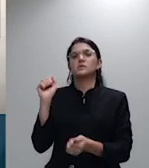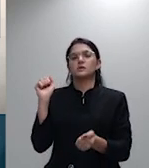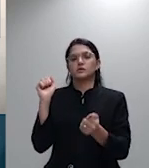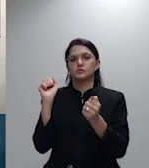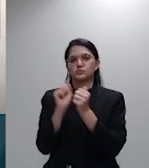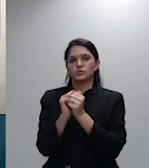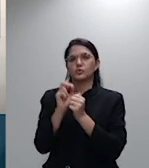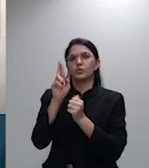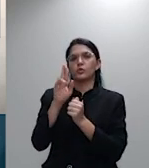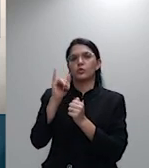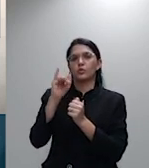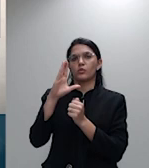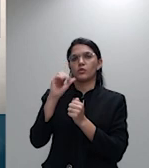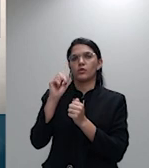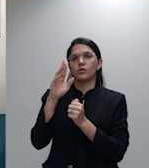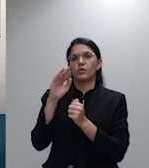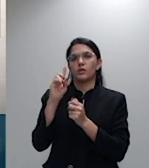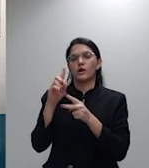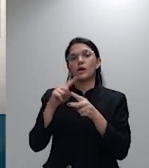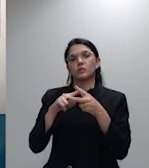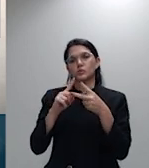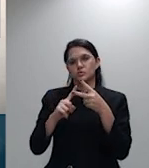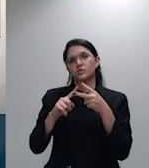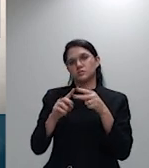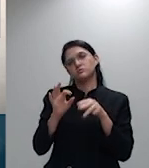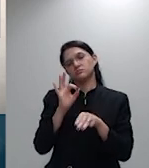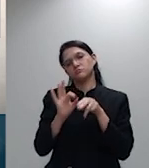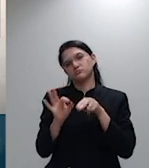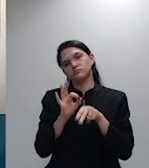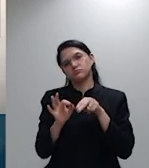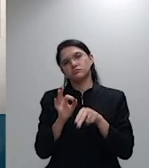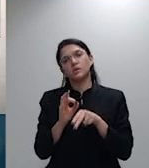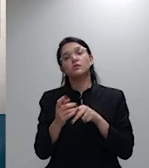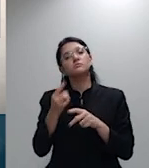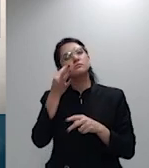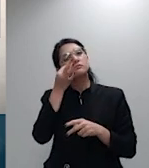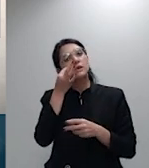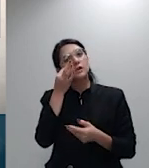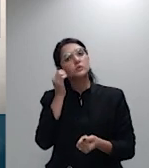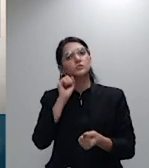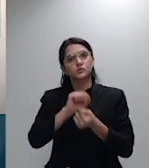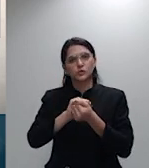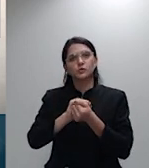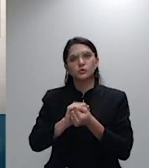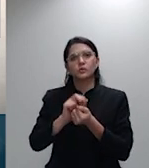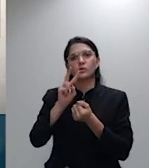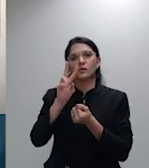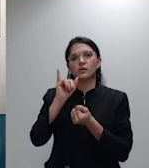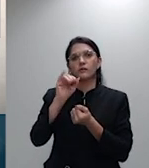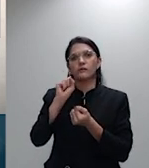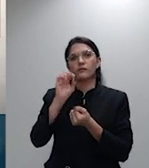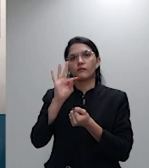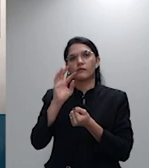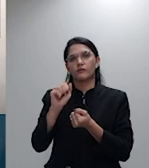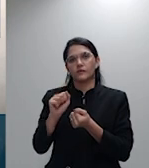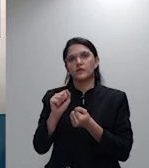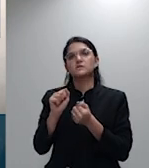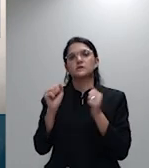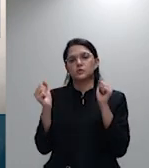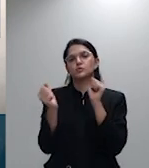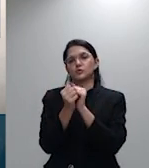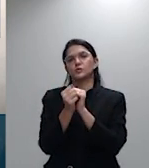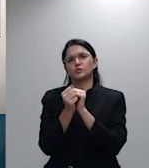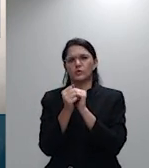Cueva vista coletiva não seria vista coletiva não né porque ainda teria possibilidade de outros